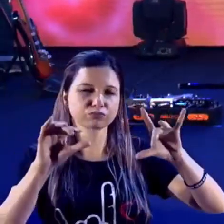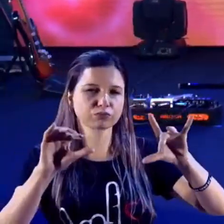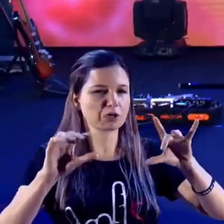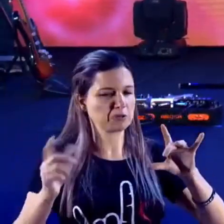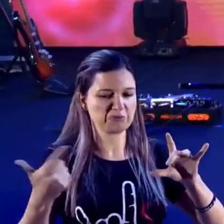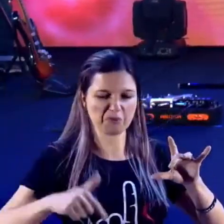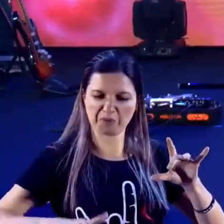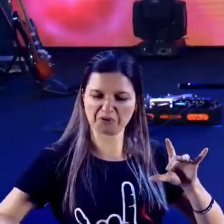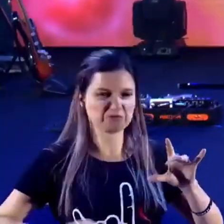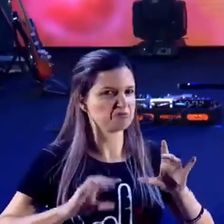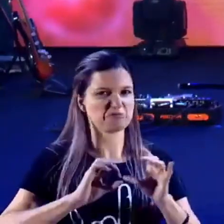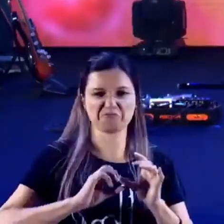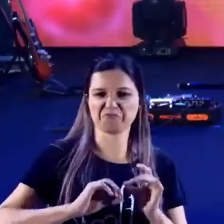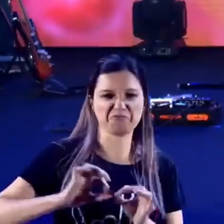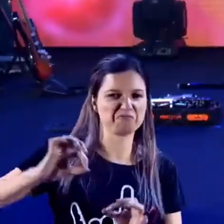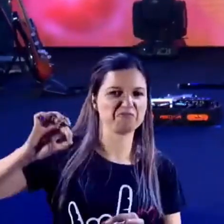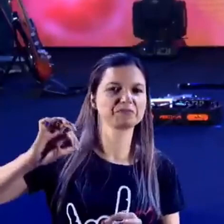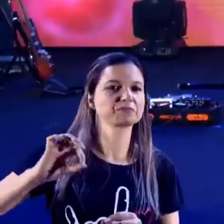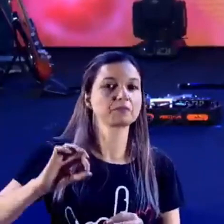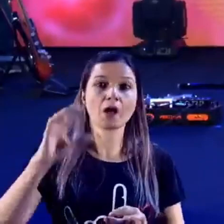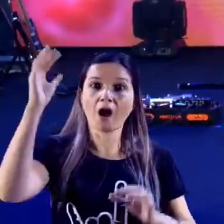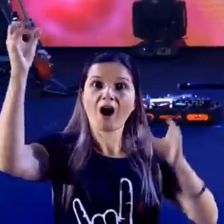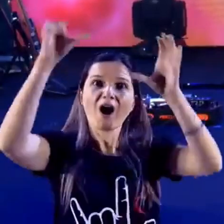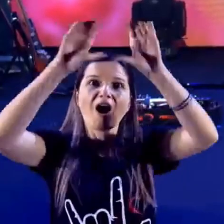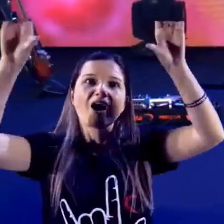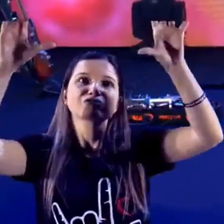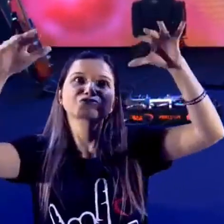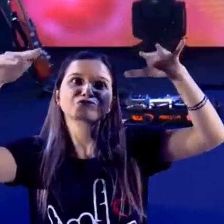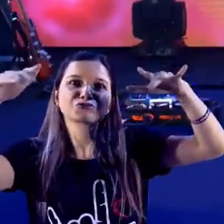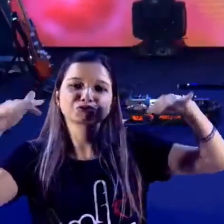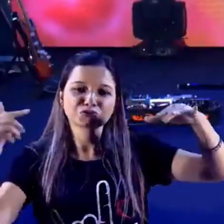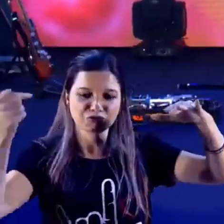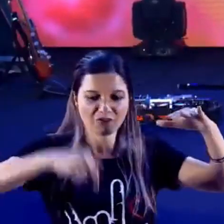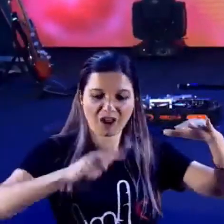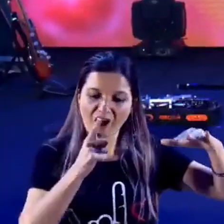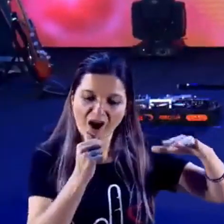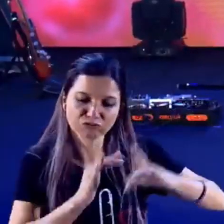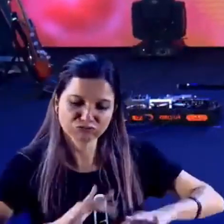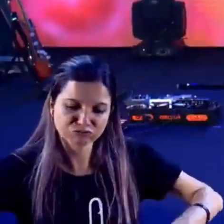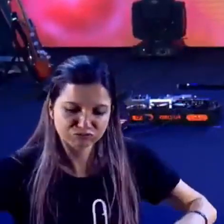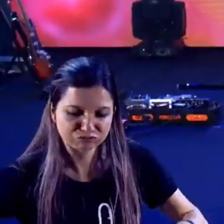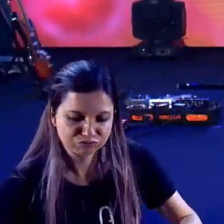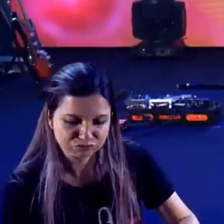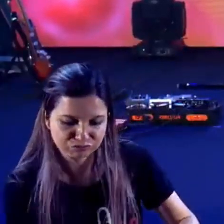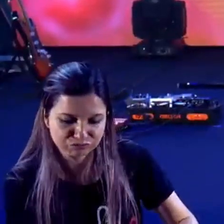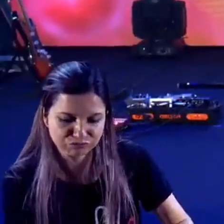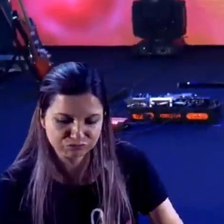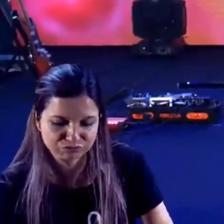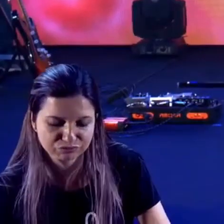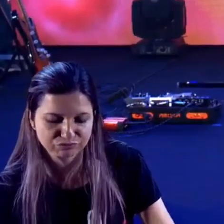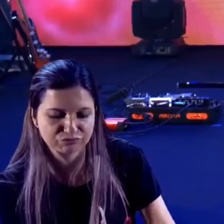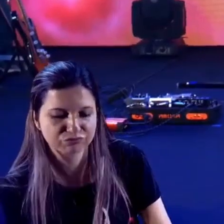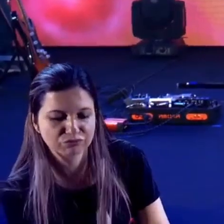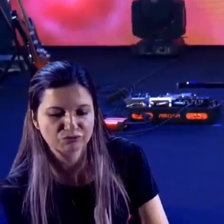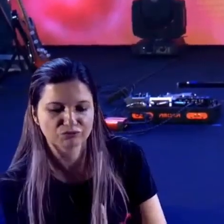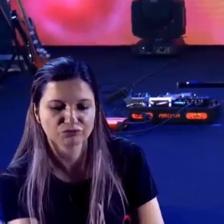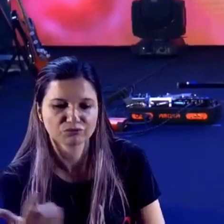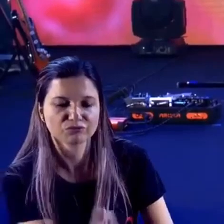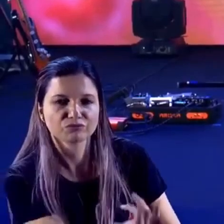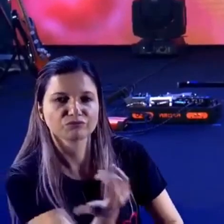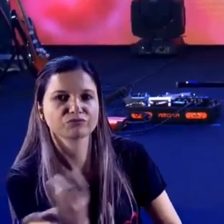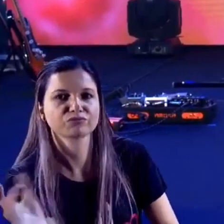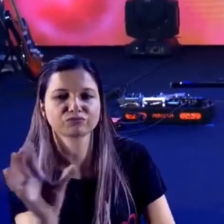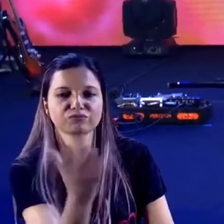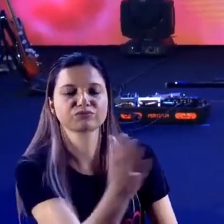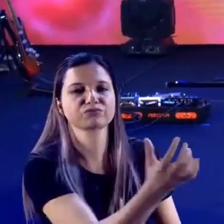voltam para ele, sem regarem a terra e fazem-no brotar e florescer, para ela produzir semente e para